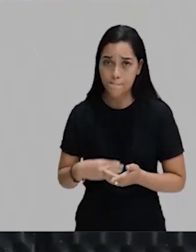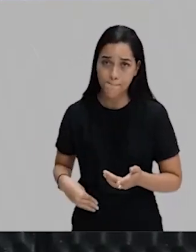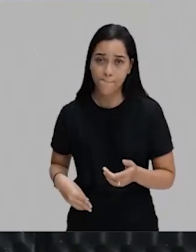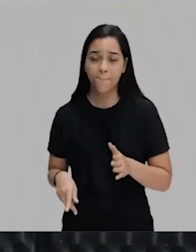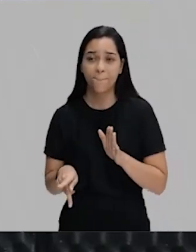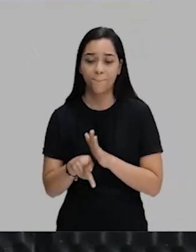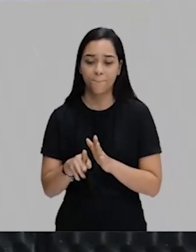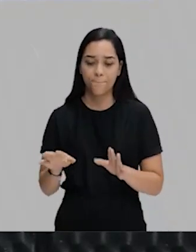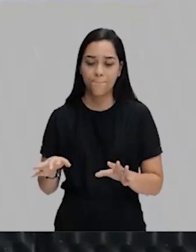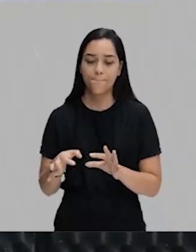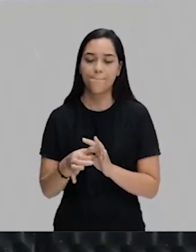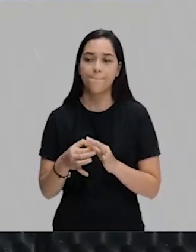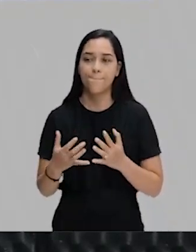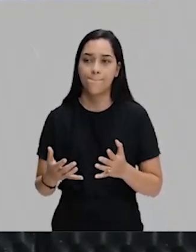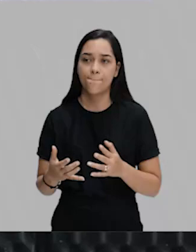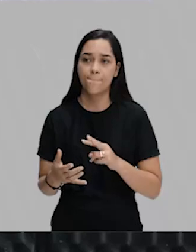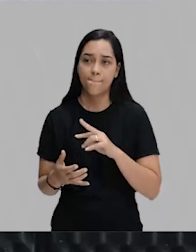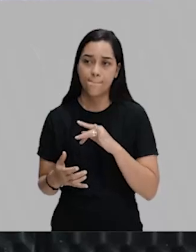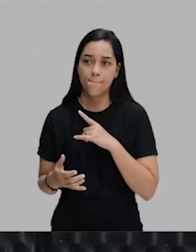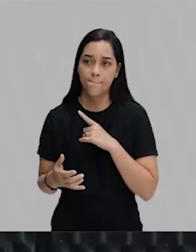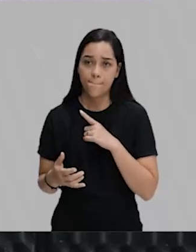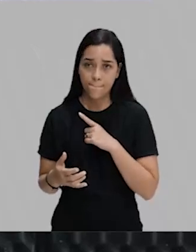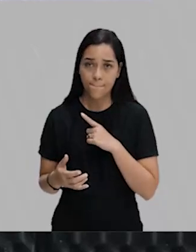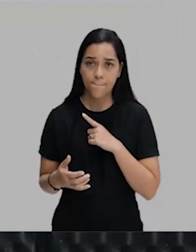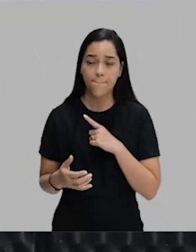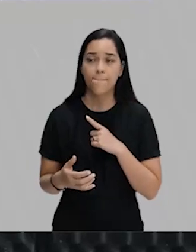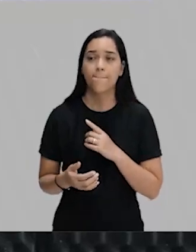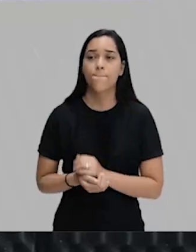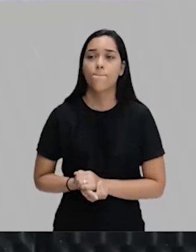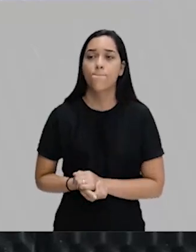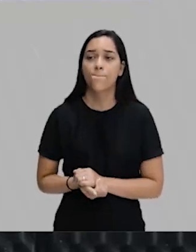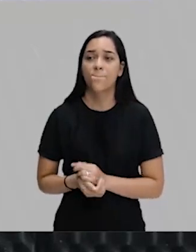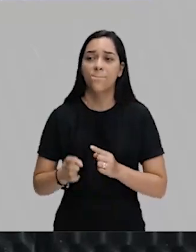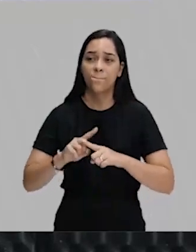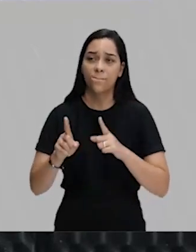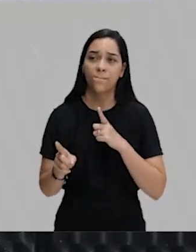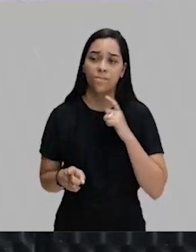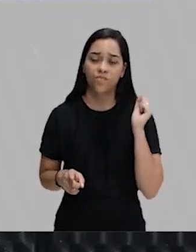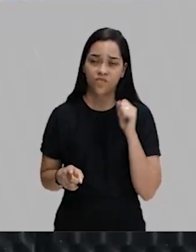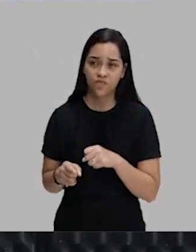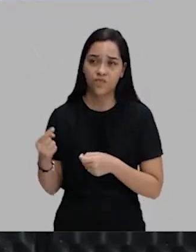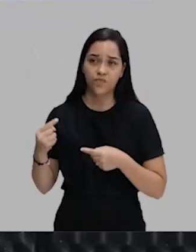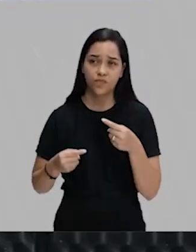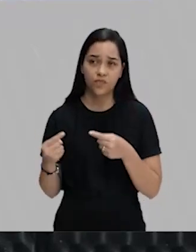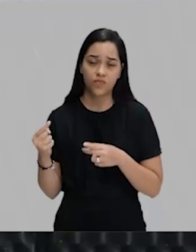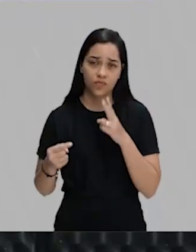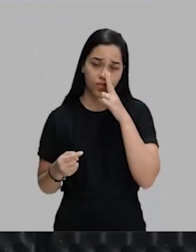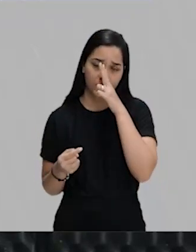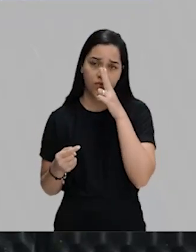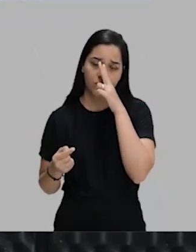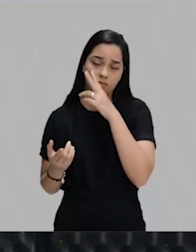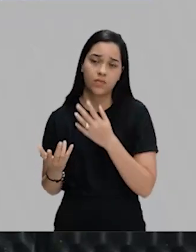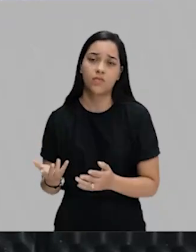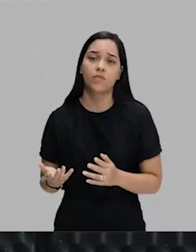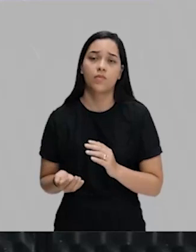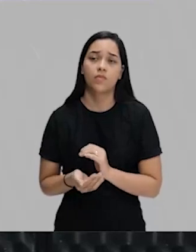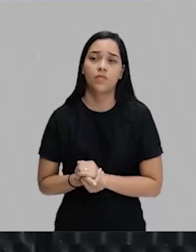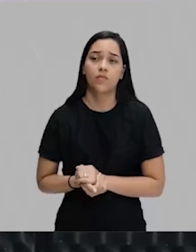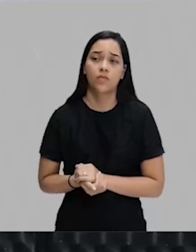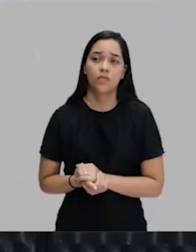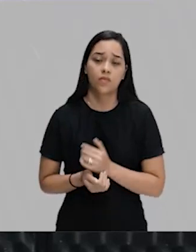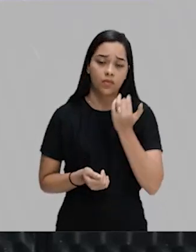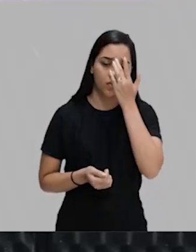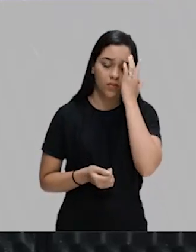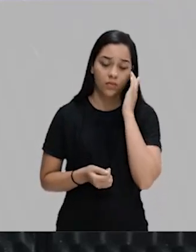da Conciliação, que ele colocou liberais e conservadores, mas existe uma disputa de poder entre